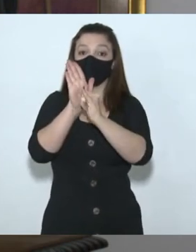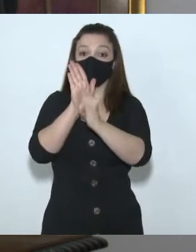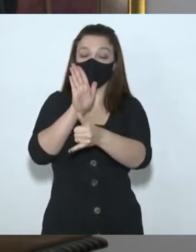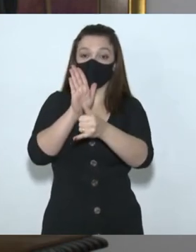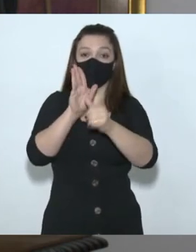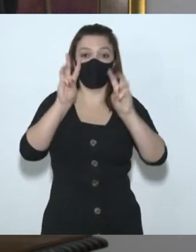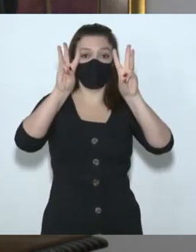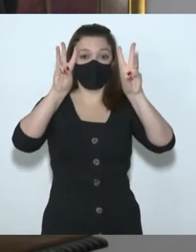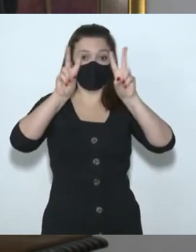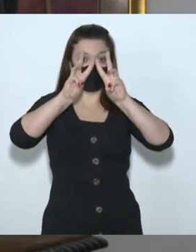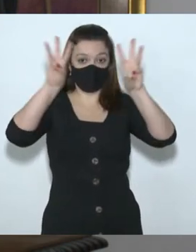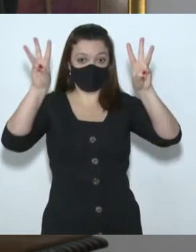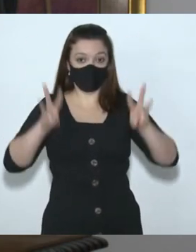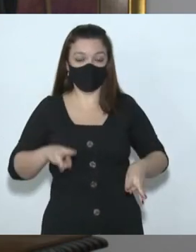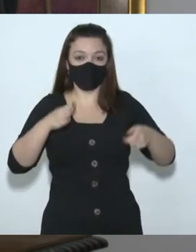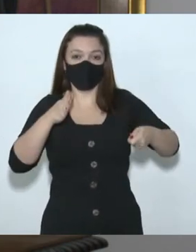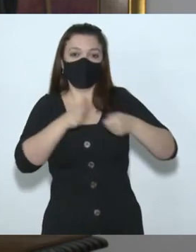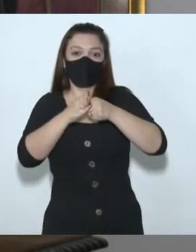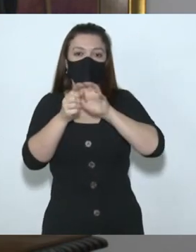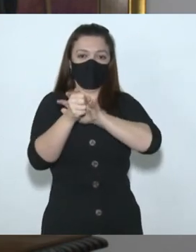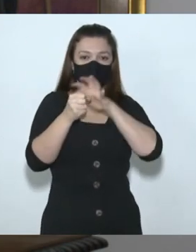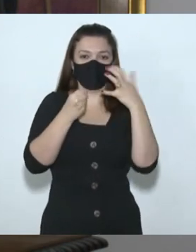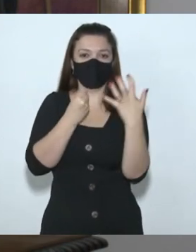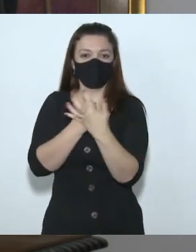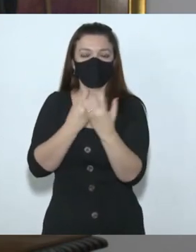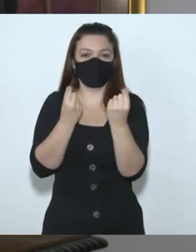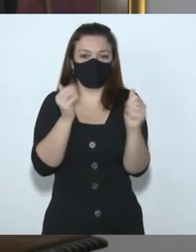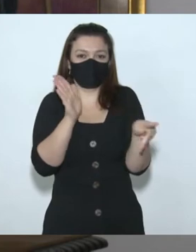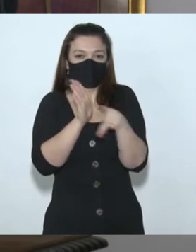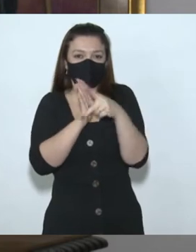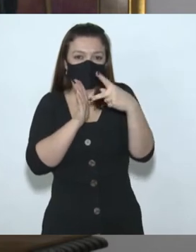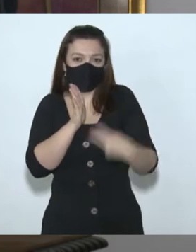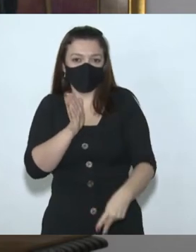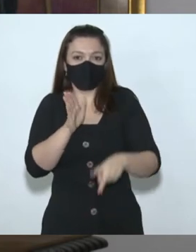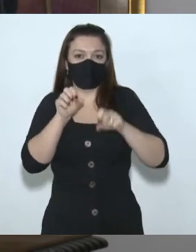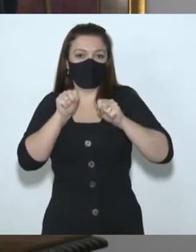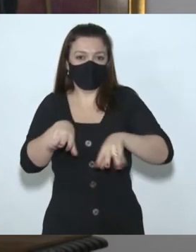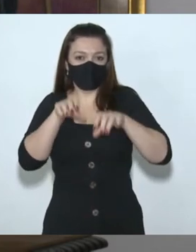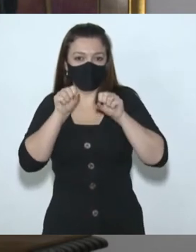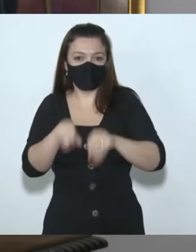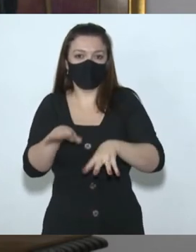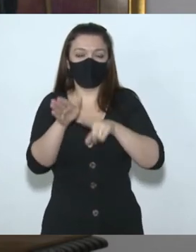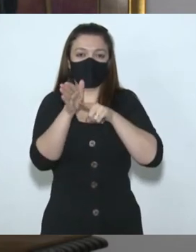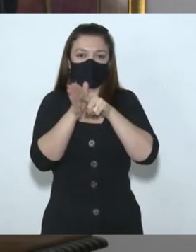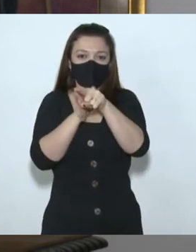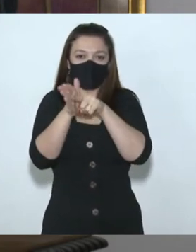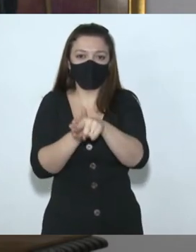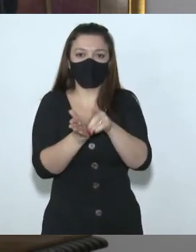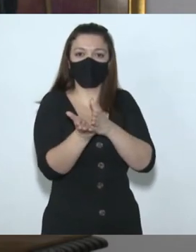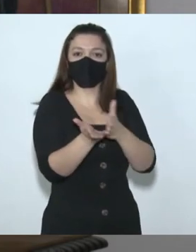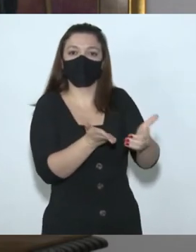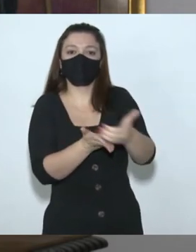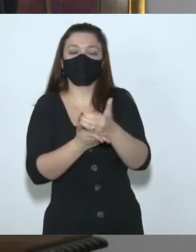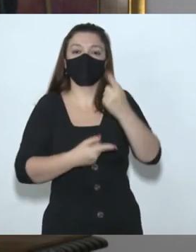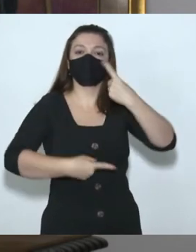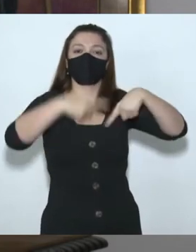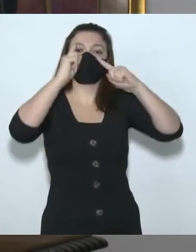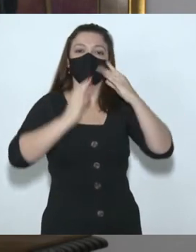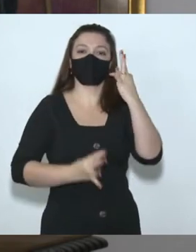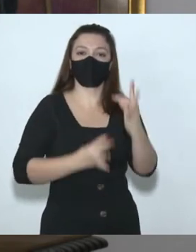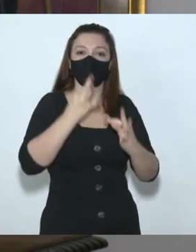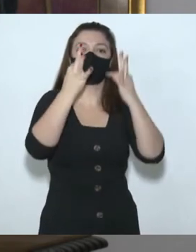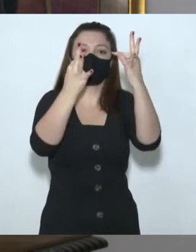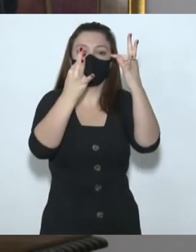no combate à Covid-19. Recursos próprios ao ensino, pesquisa, extensão e